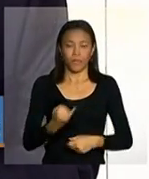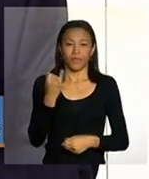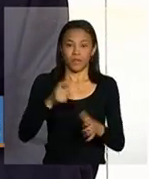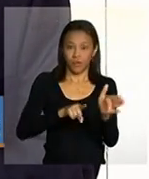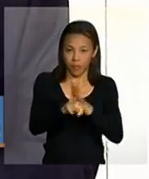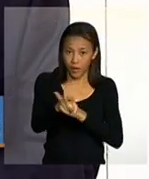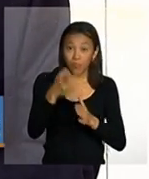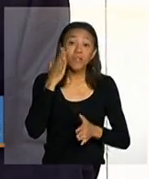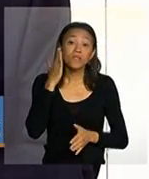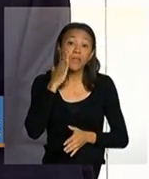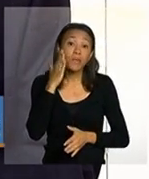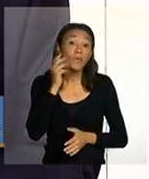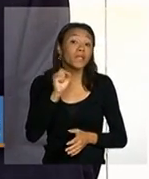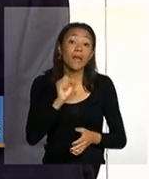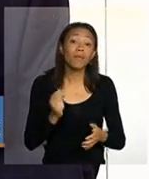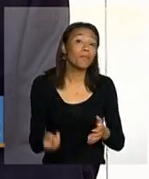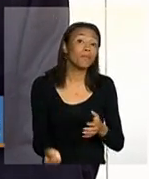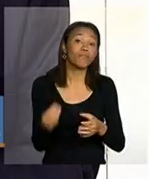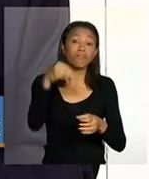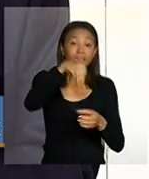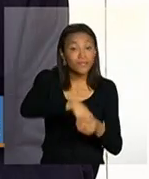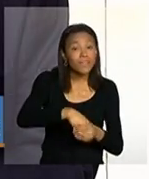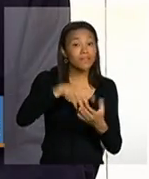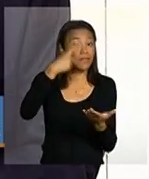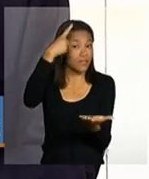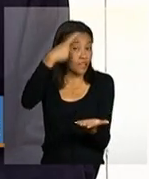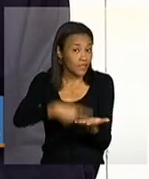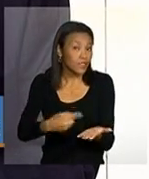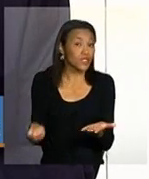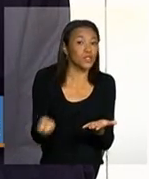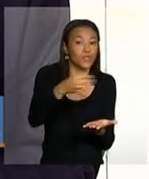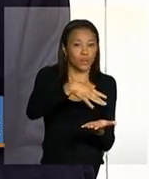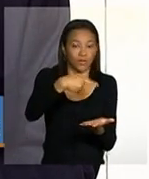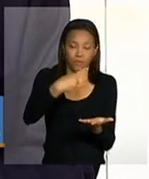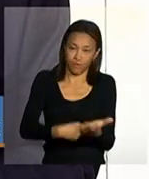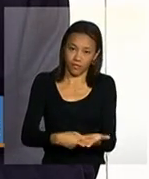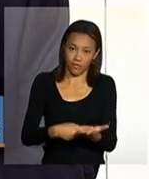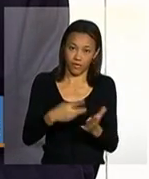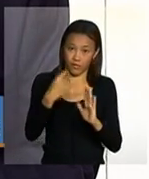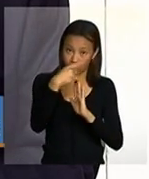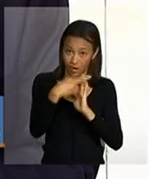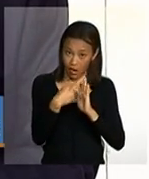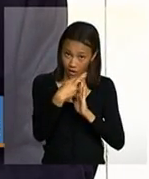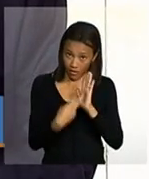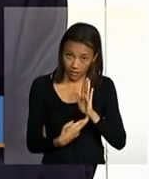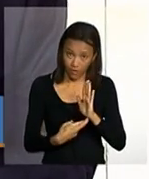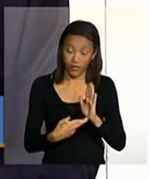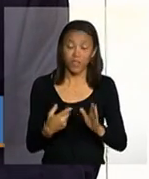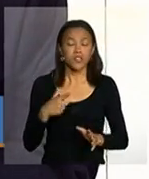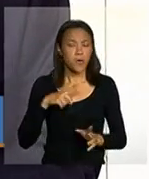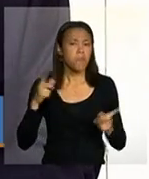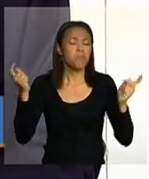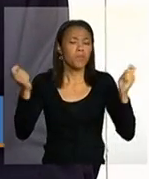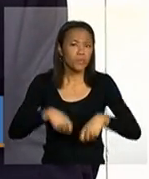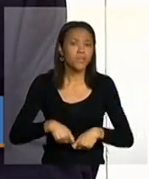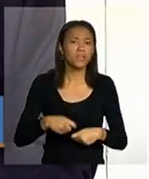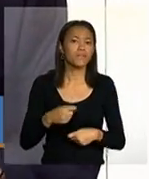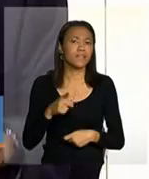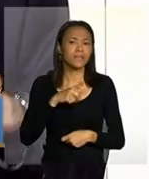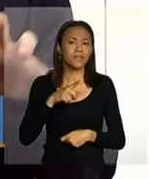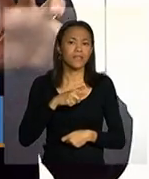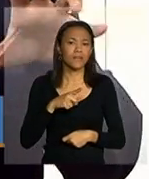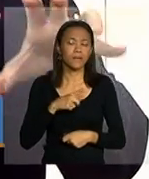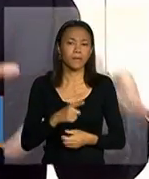detrás da ideia das condicionalidades então o que se quer é que nós possamos ter as máximas condições possíveis